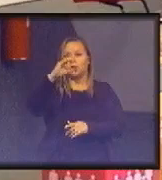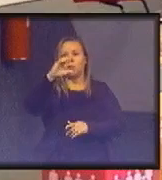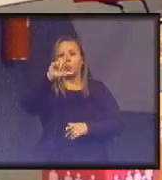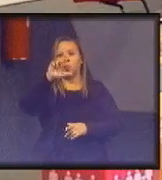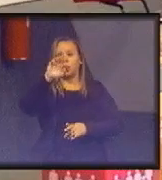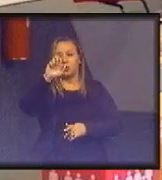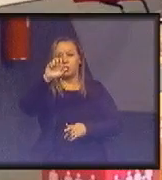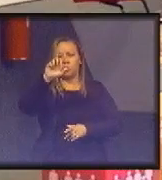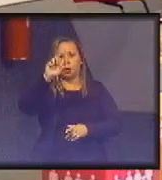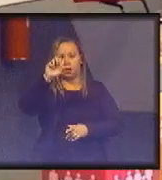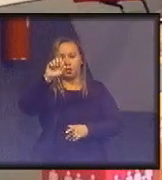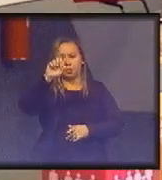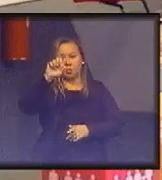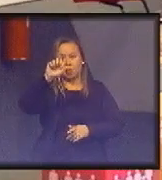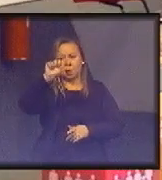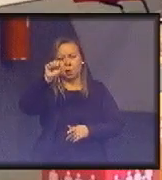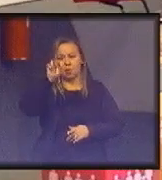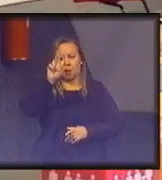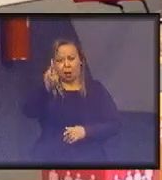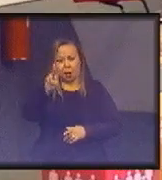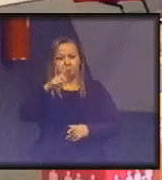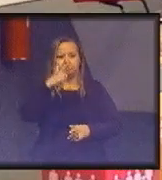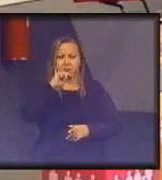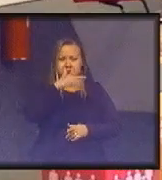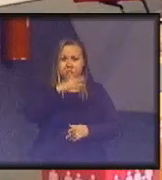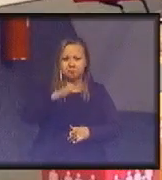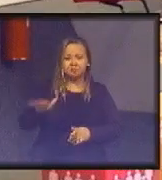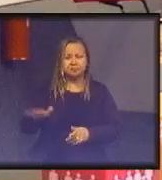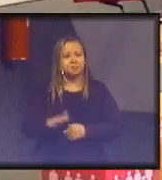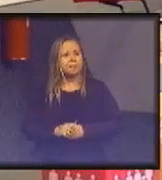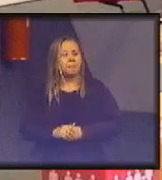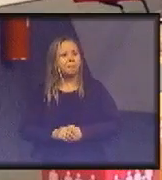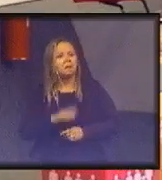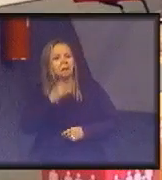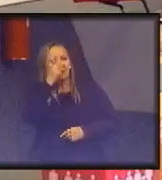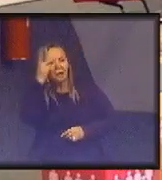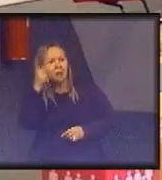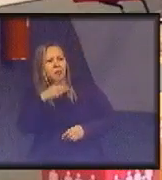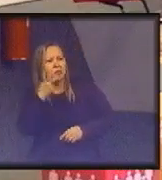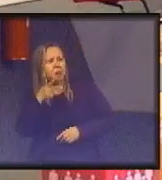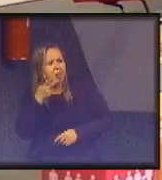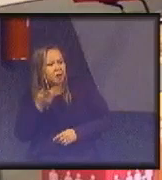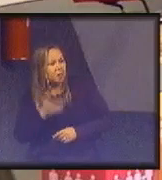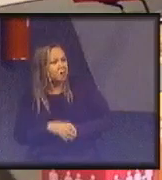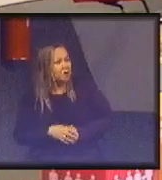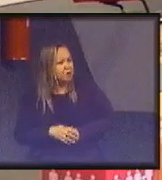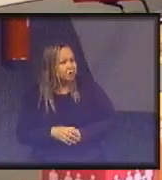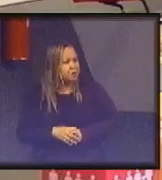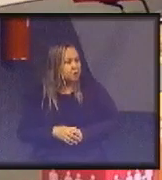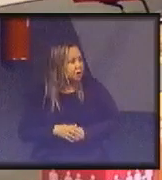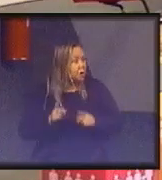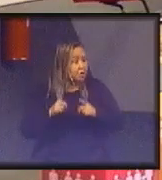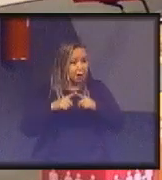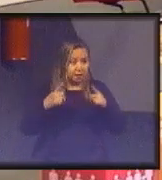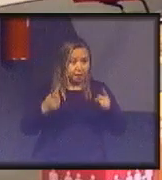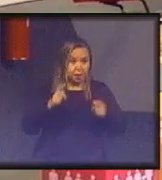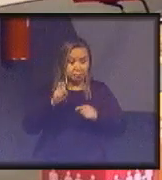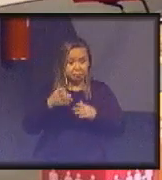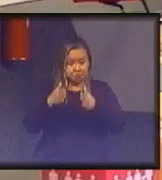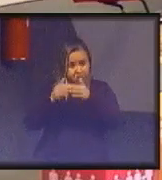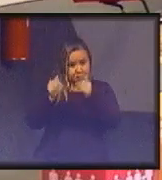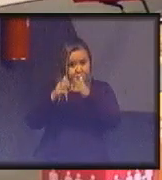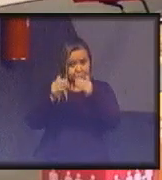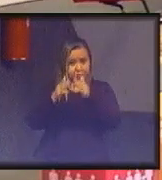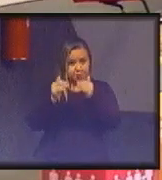Então, eles falaram, por que nós não vamos lá? E daí, alguém disse, bom, mas para ir lá precisamos de um barco. Daí eles pediram,